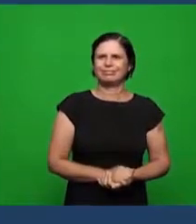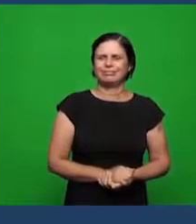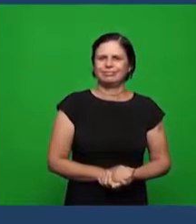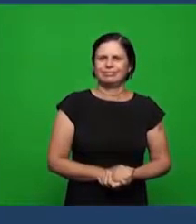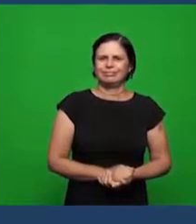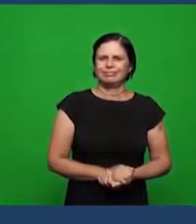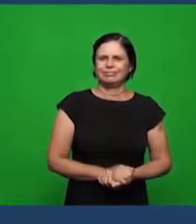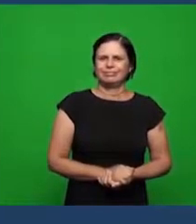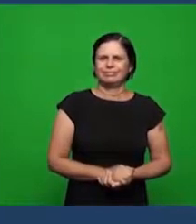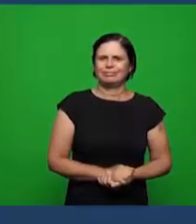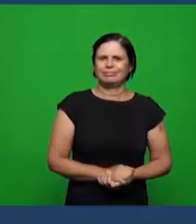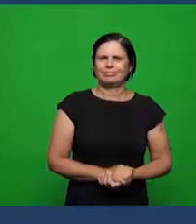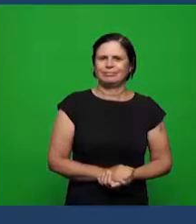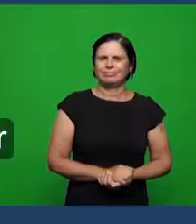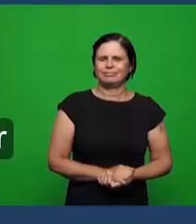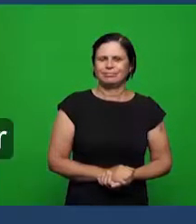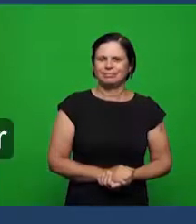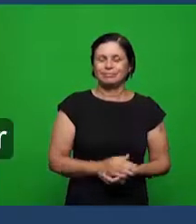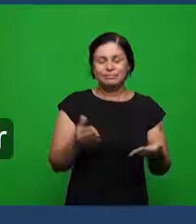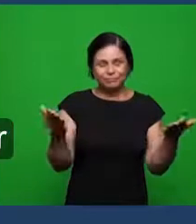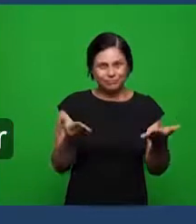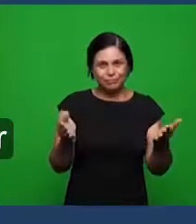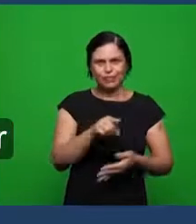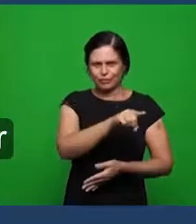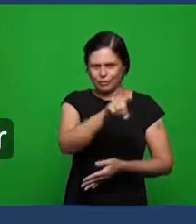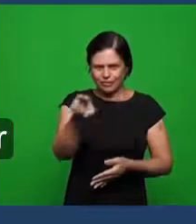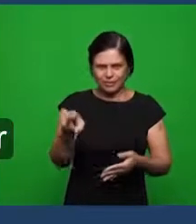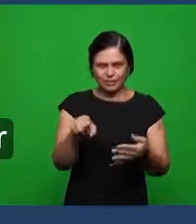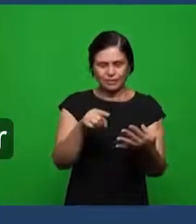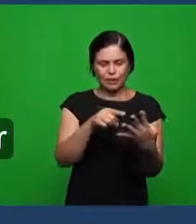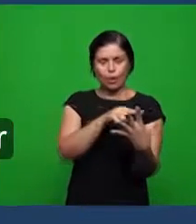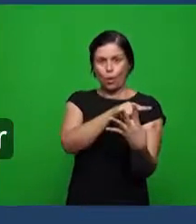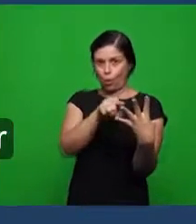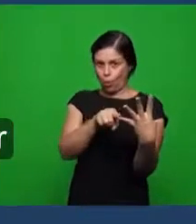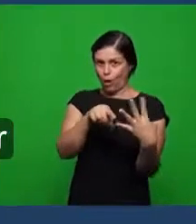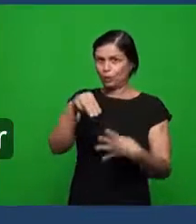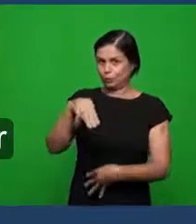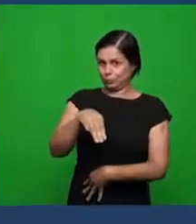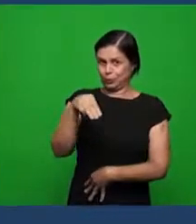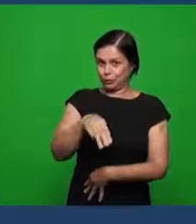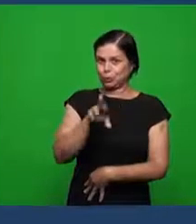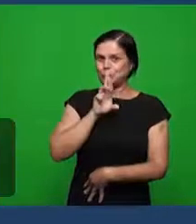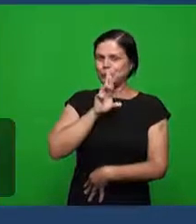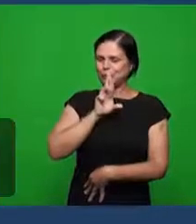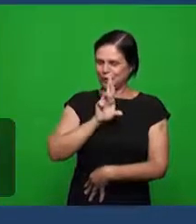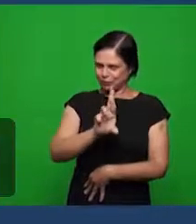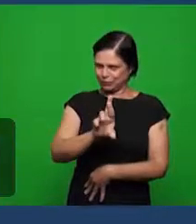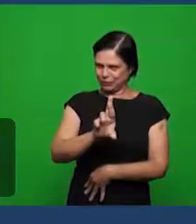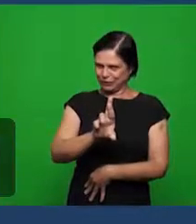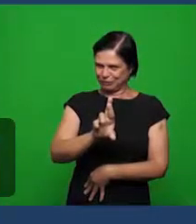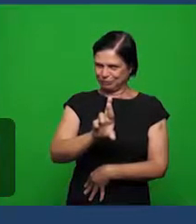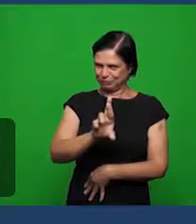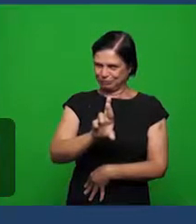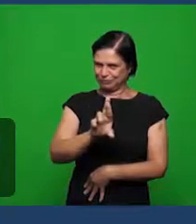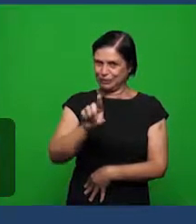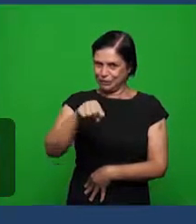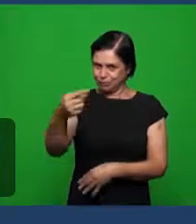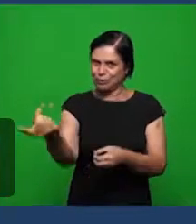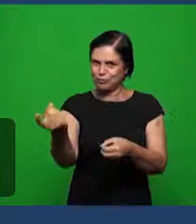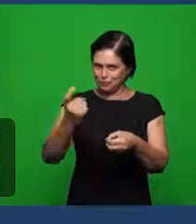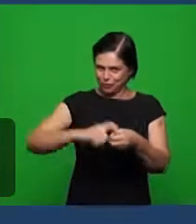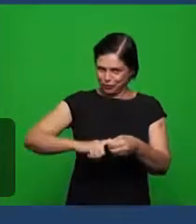os irmãos diante disso aí as igrejas vão ter quatro minutos para responderem essas perguntas e nós